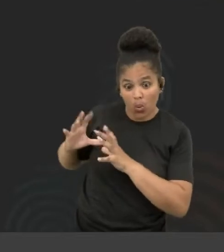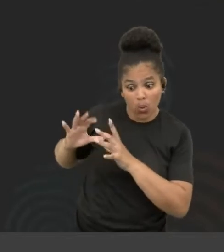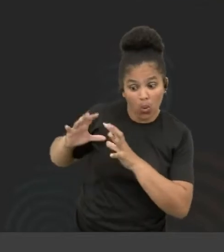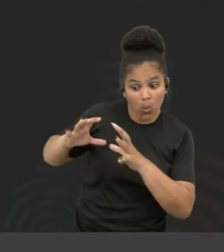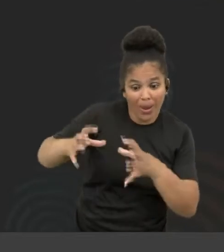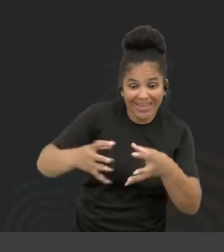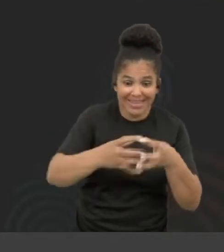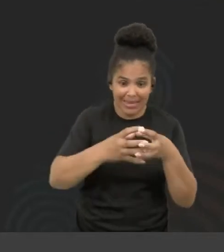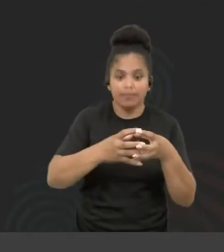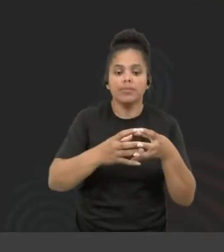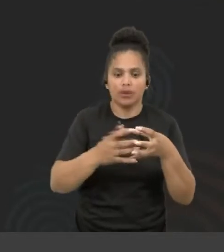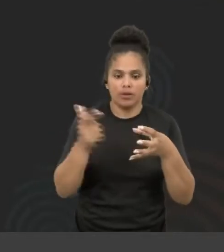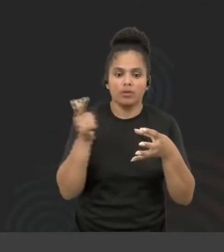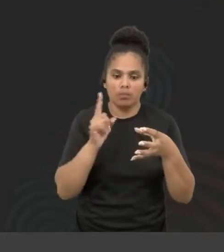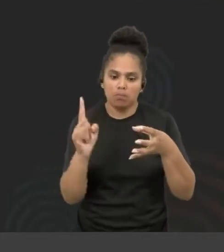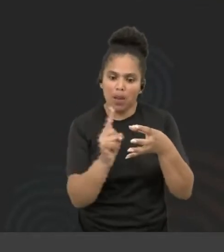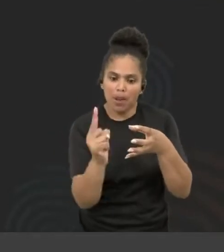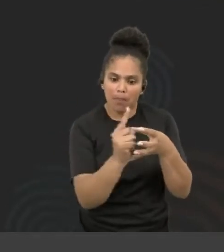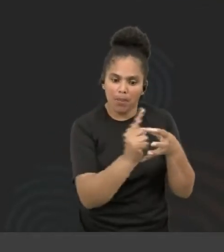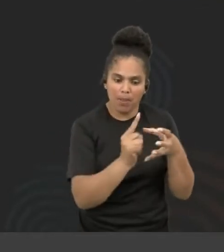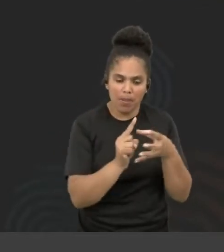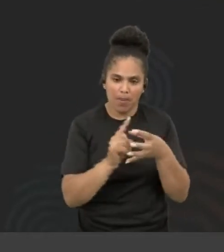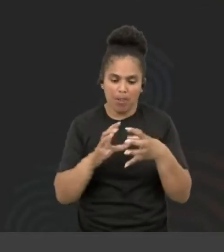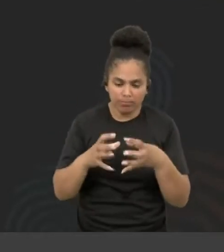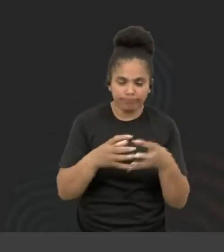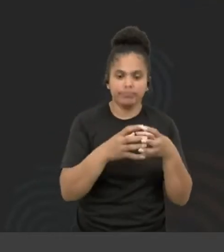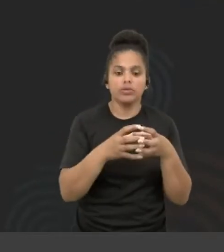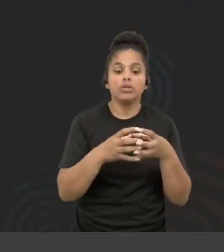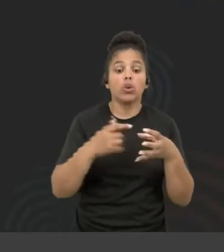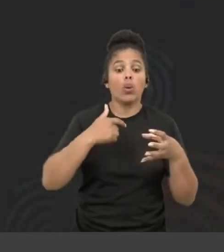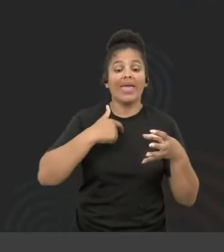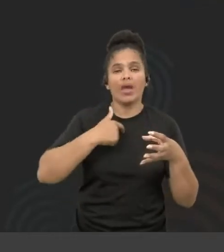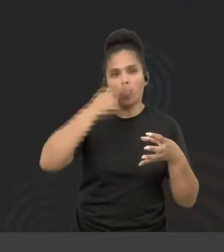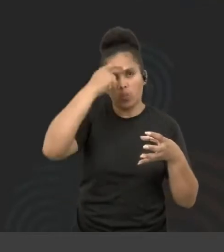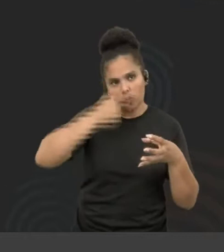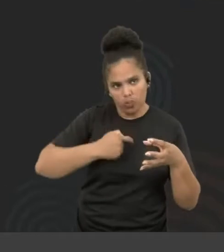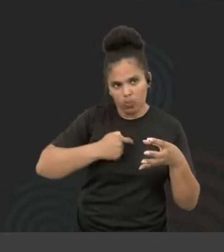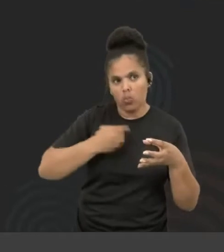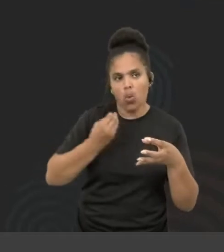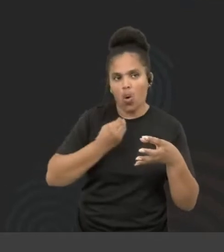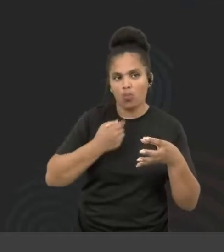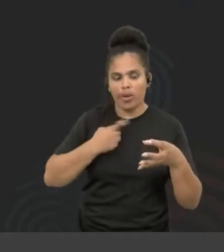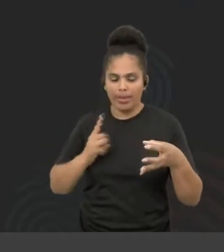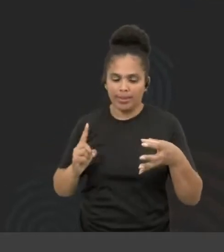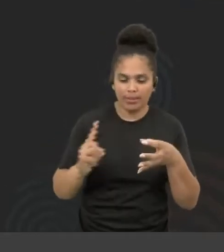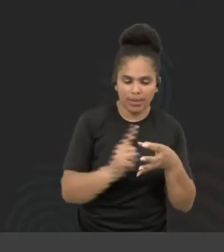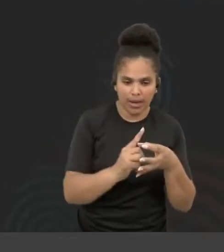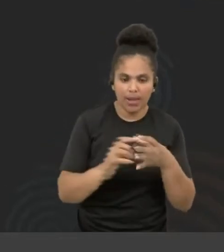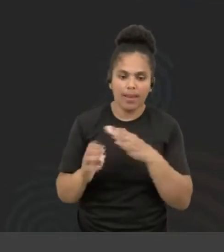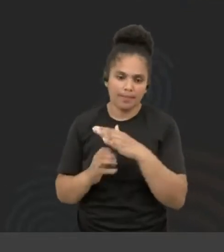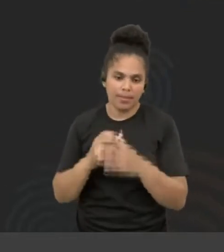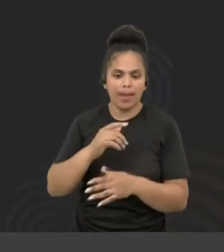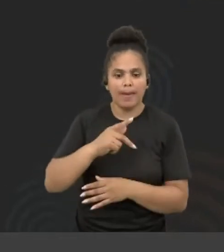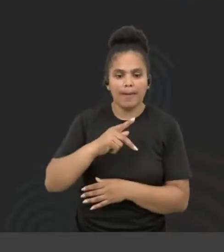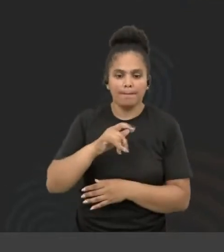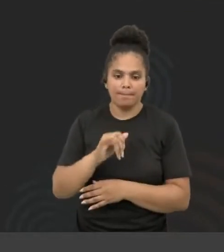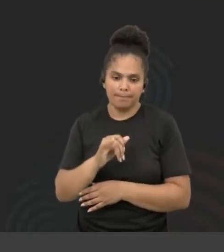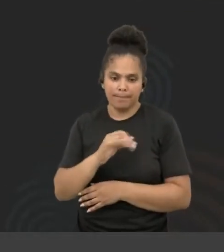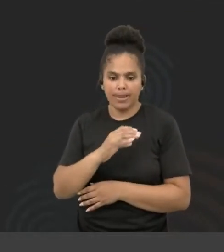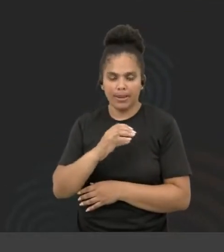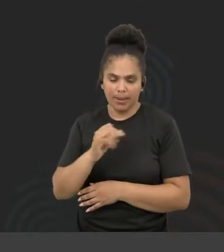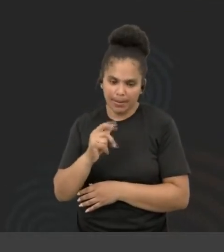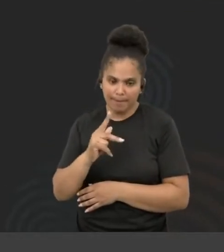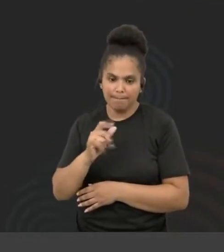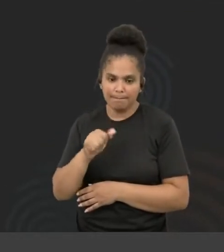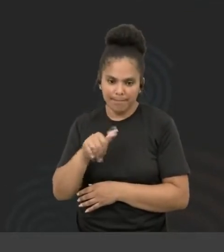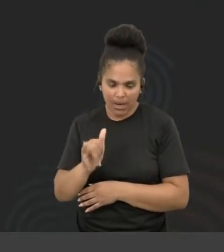vitórias. Obrigada. O que me levou para o PicPay? Daí, junto um pouco também da tua pergunta. Eu estava tentando ser o Exer, gente.